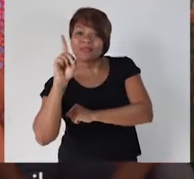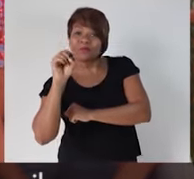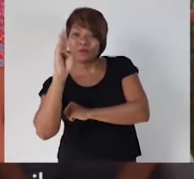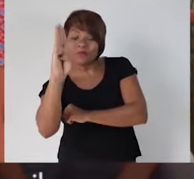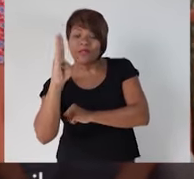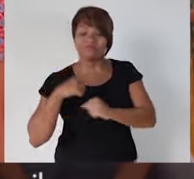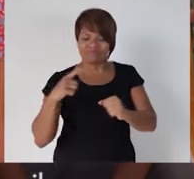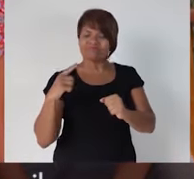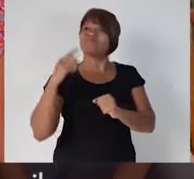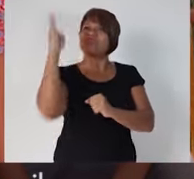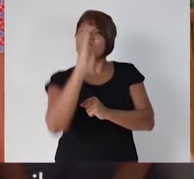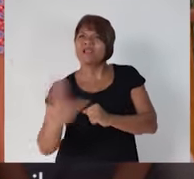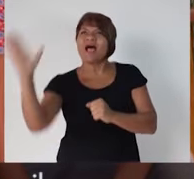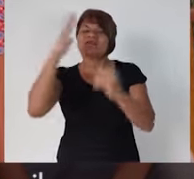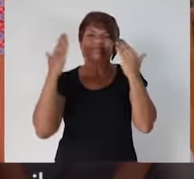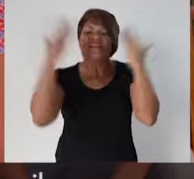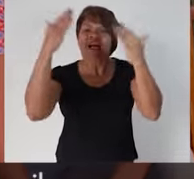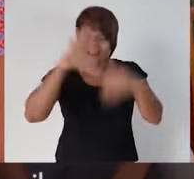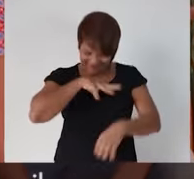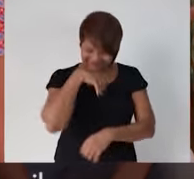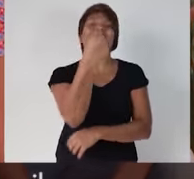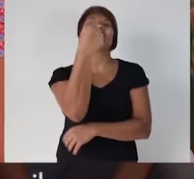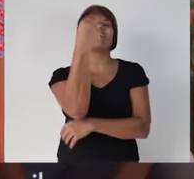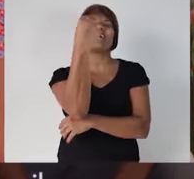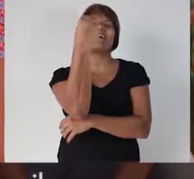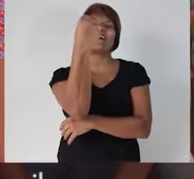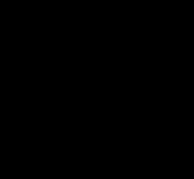o partido com a cara e a coragem do Brasil.